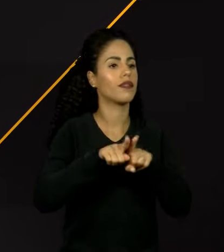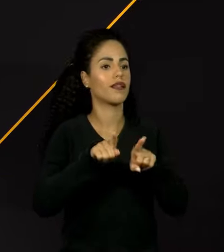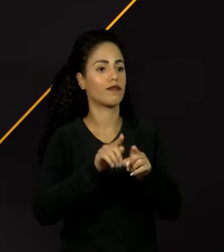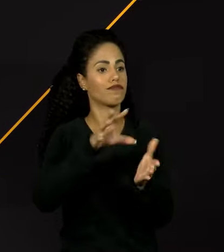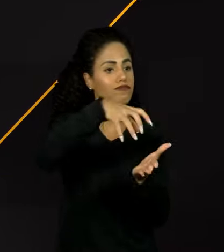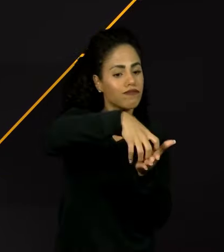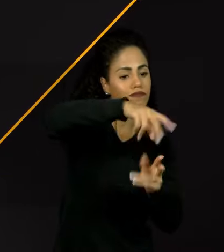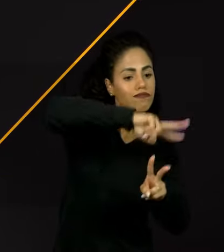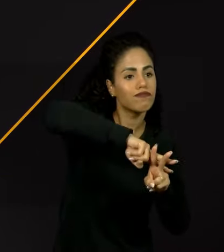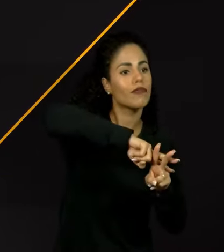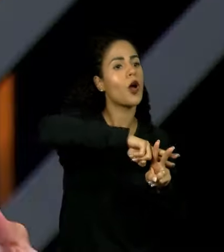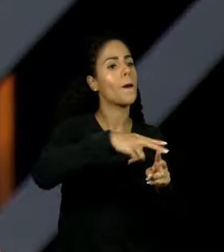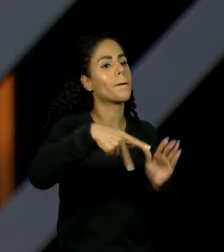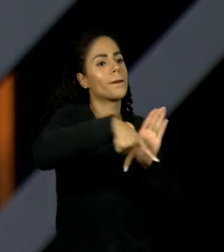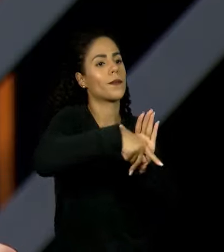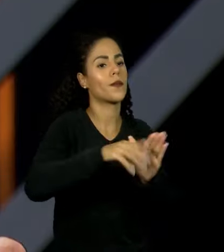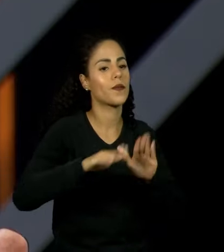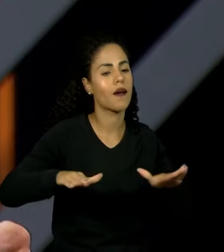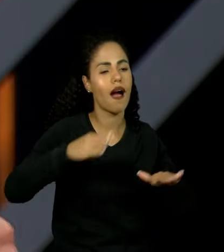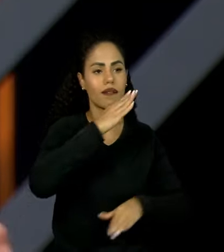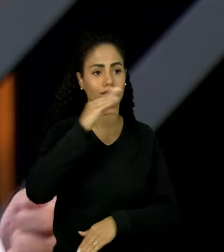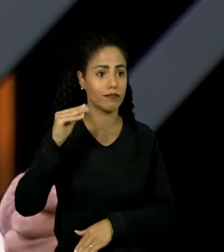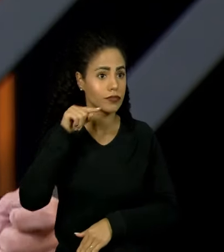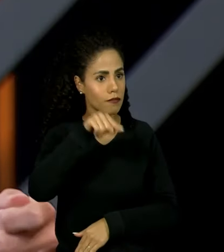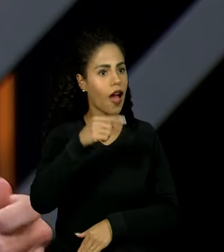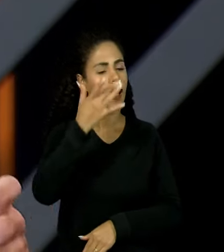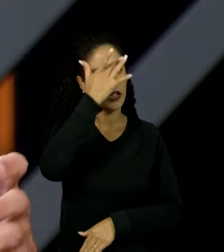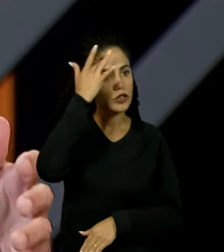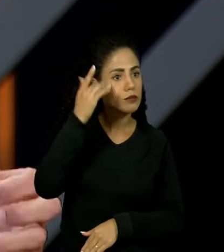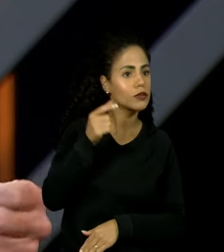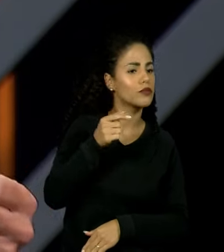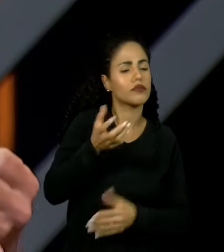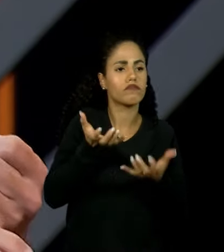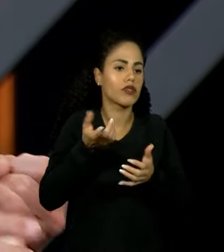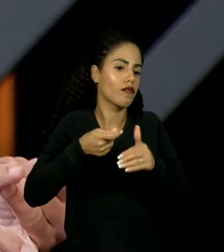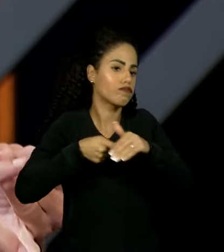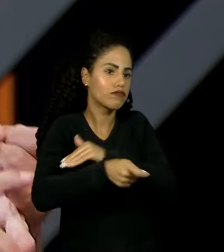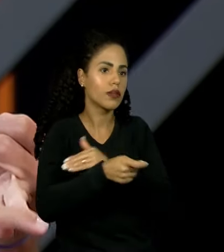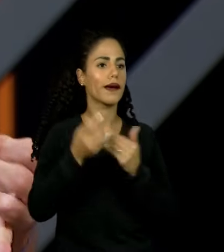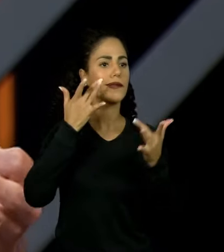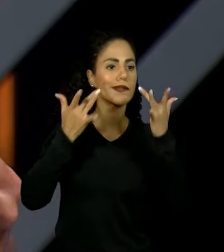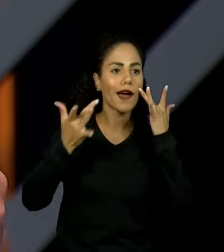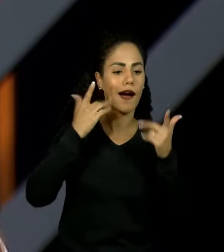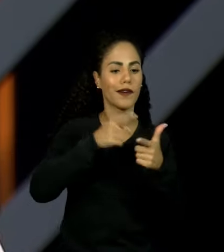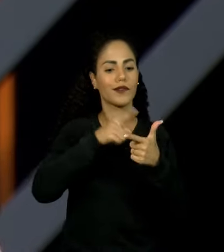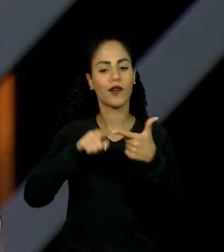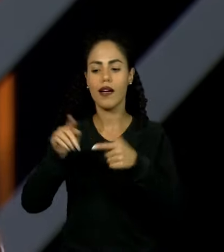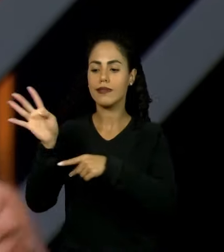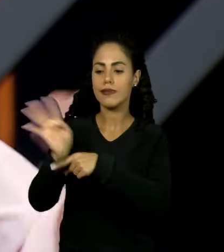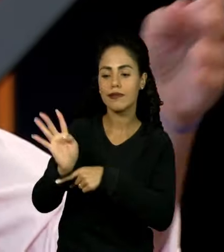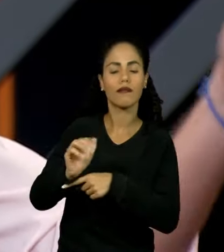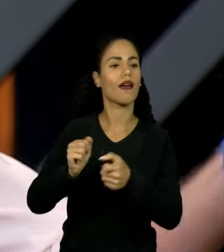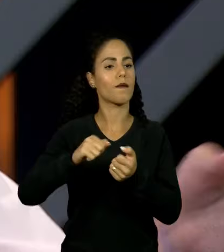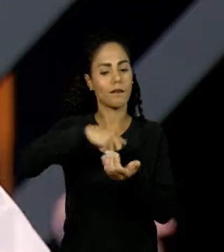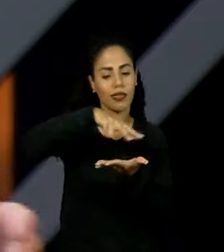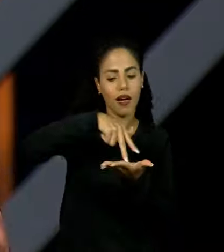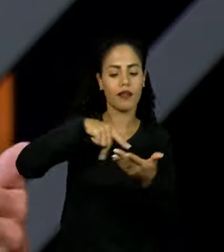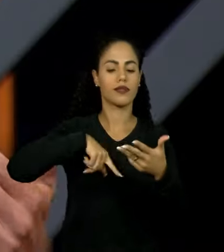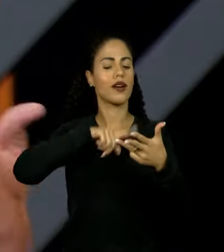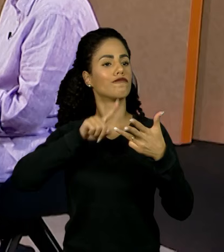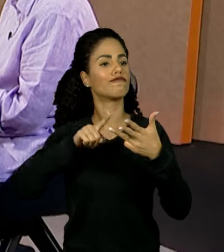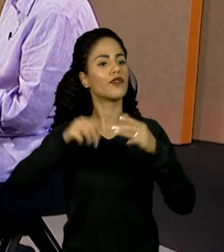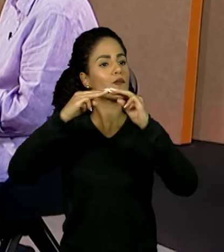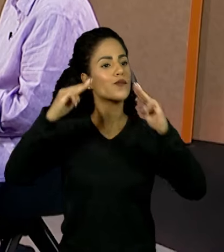Casa, em ambientes culturais, seja como espectadores e espectadoras de teatro, cinema, espetáculos de dança, museus,